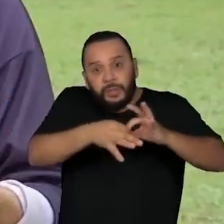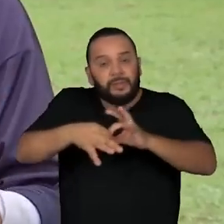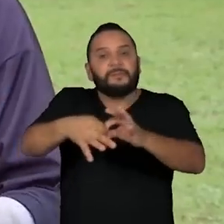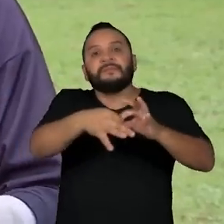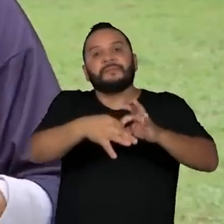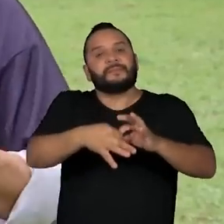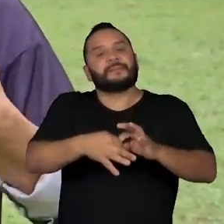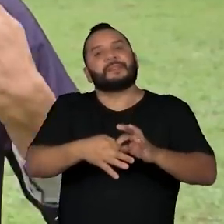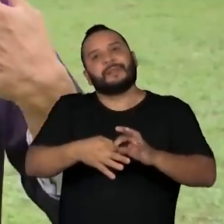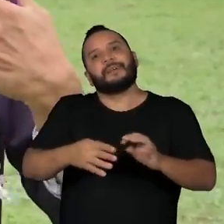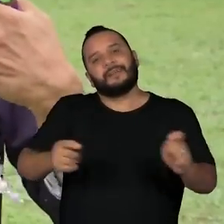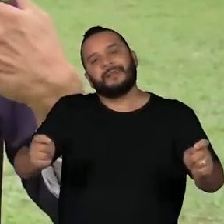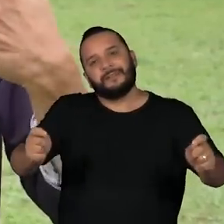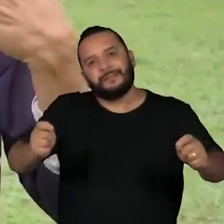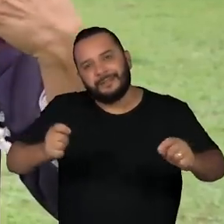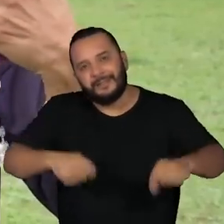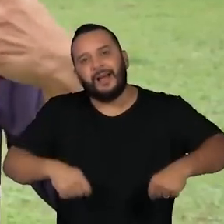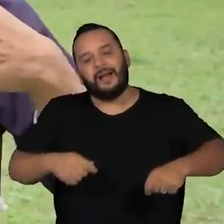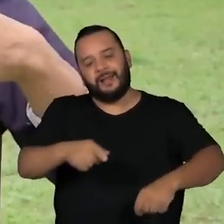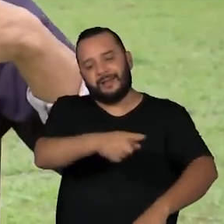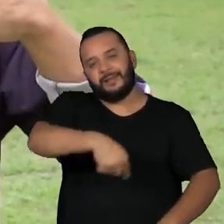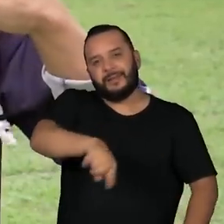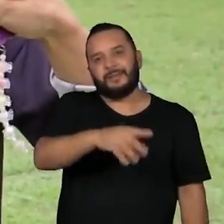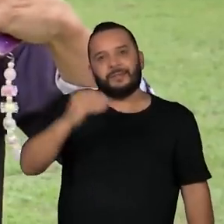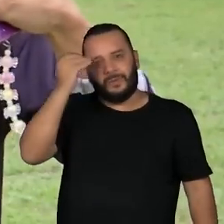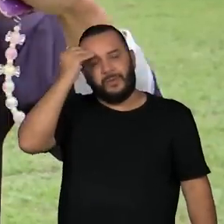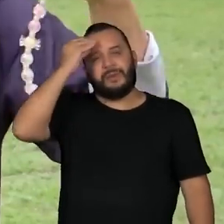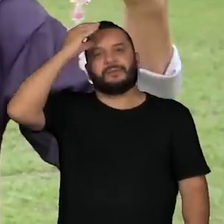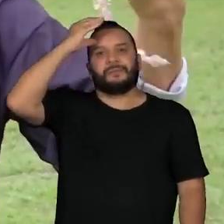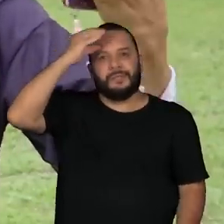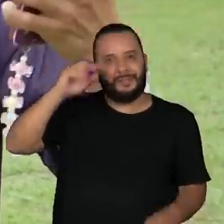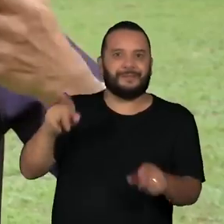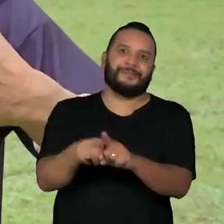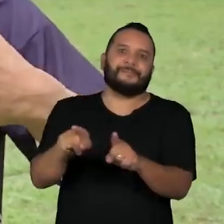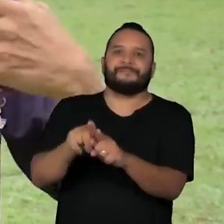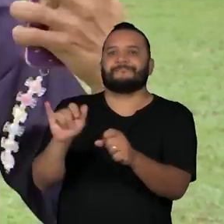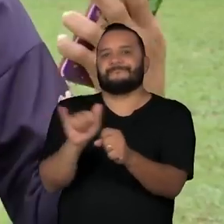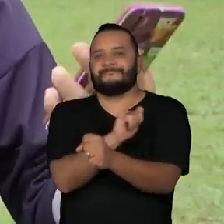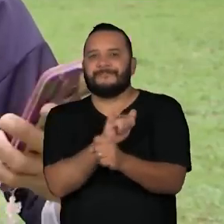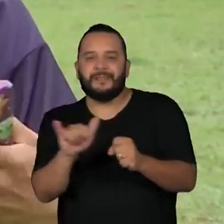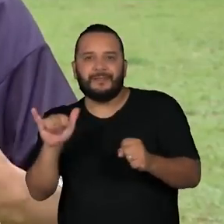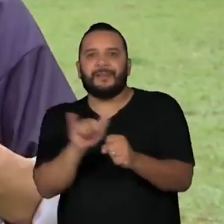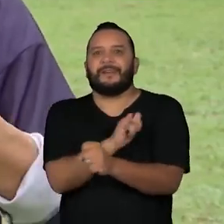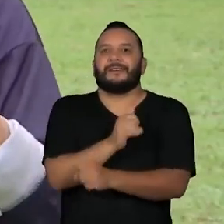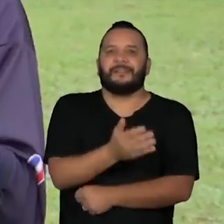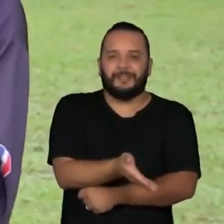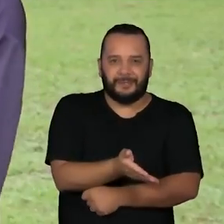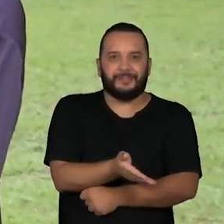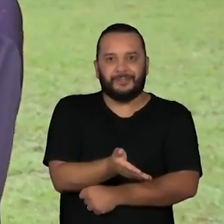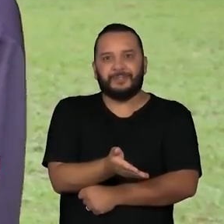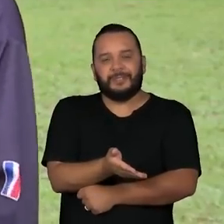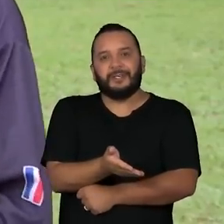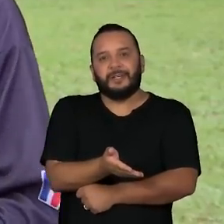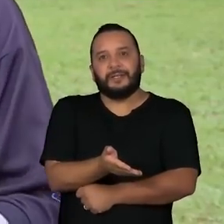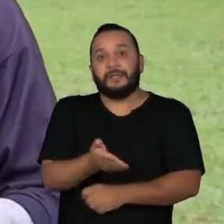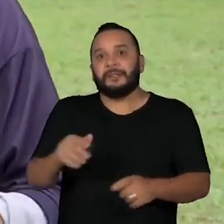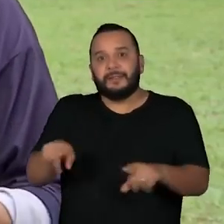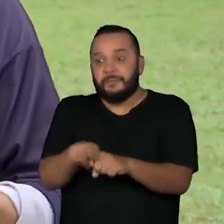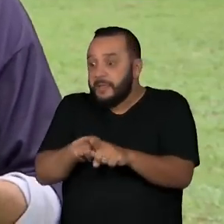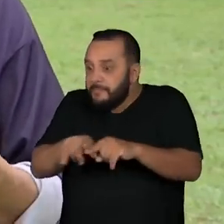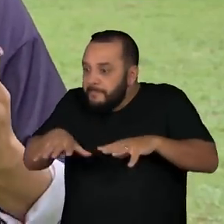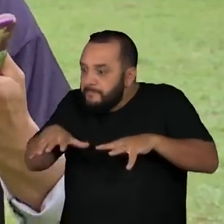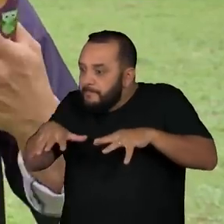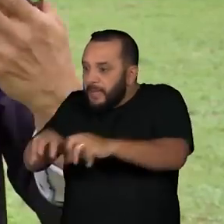mais conhecimento, seja estratégico para o povo, para segurar o território,